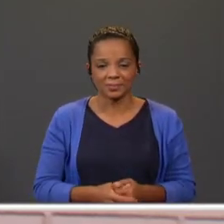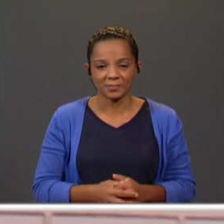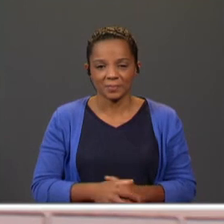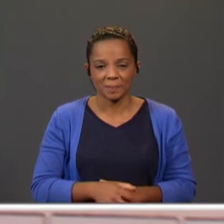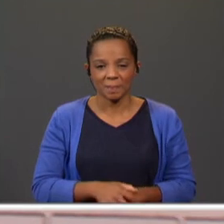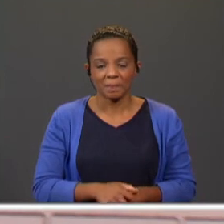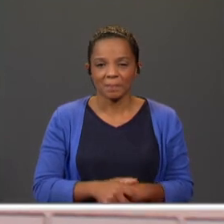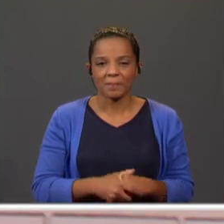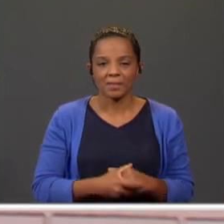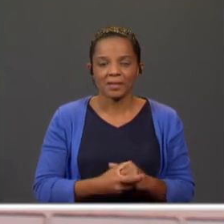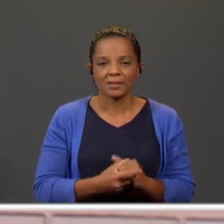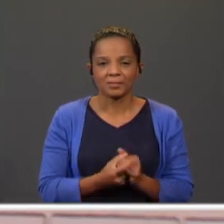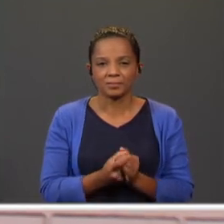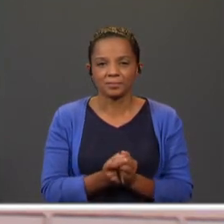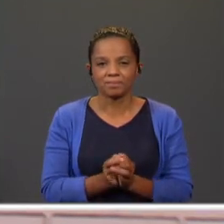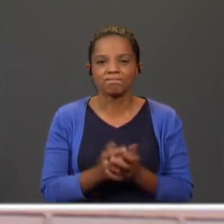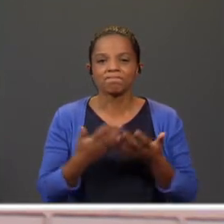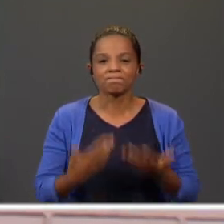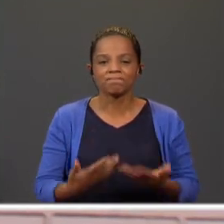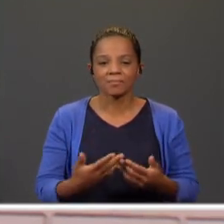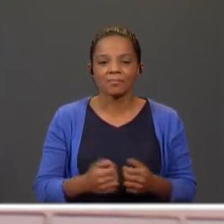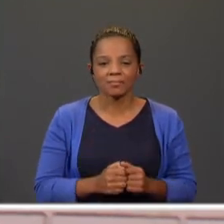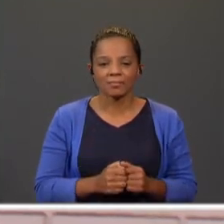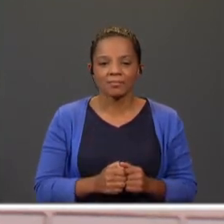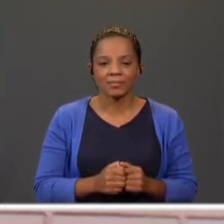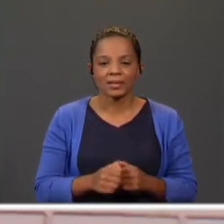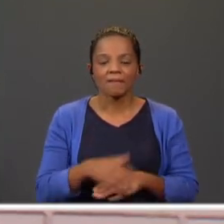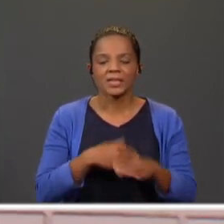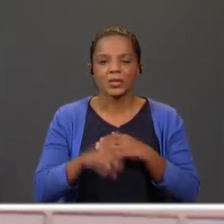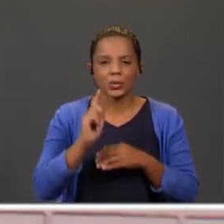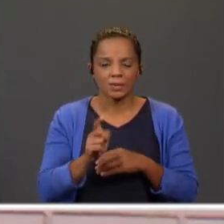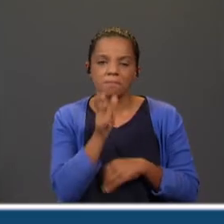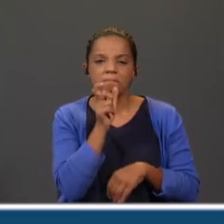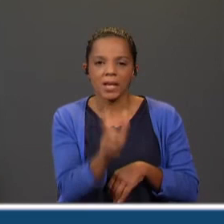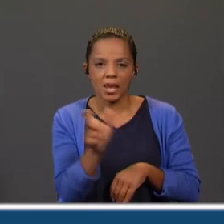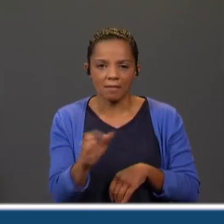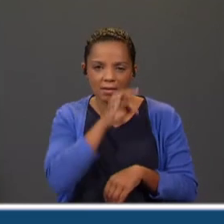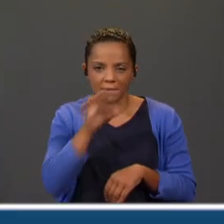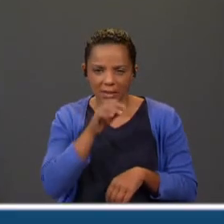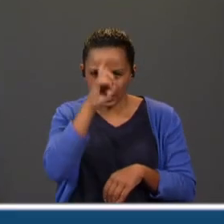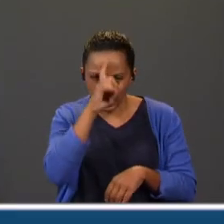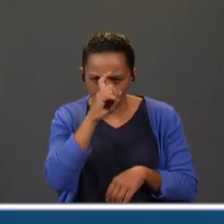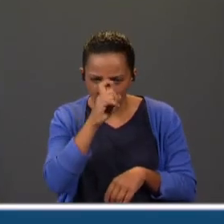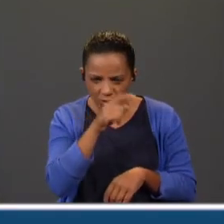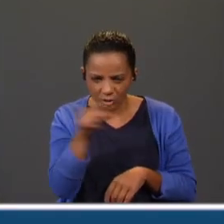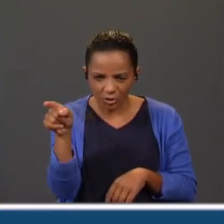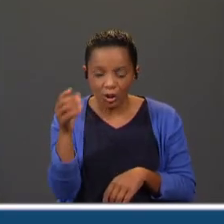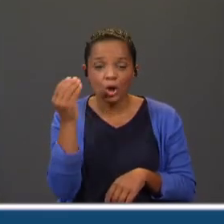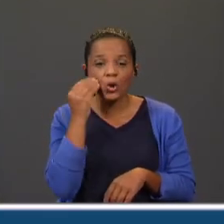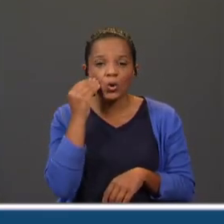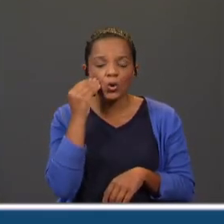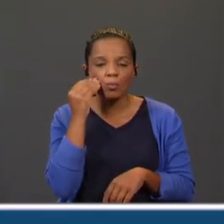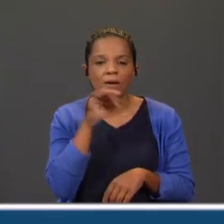Agora vamos fazer uma família de palavras. Recordam-se? Como eram as